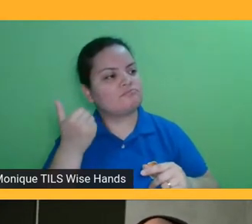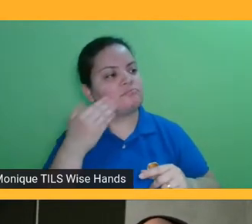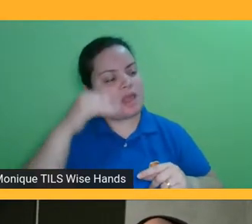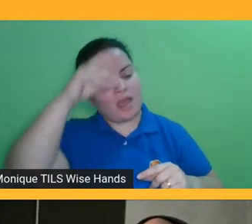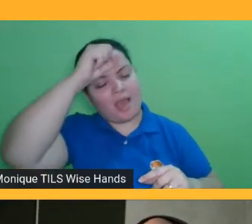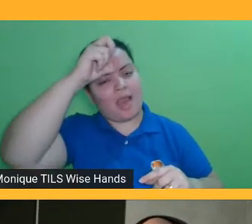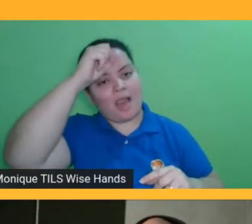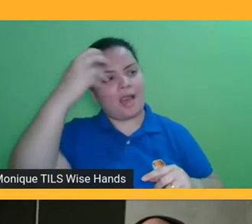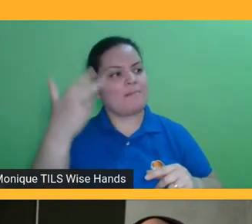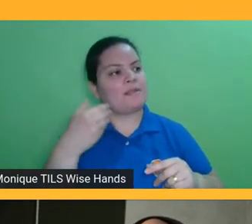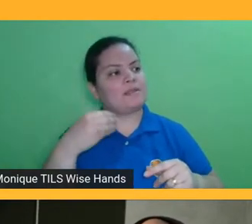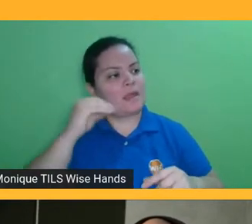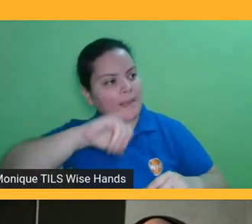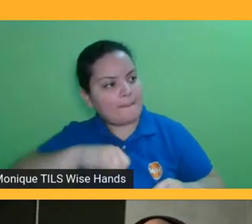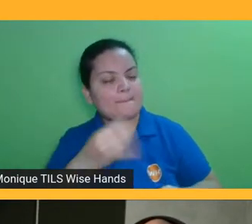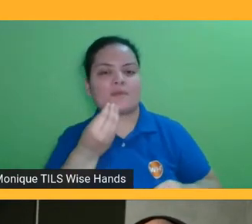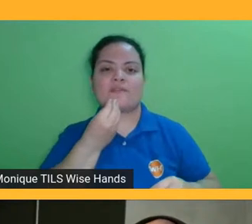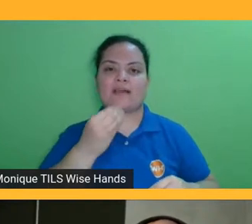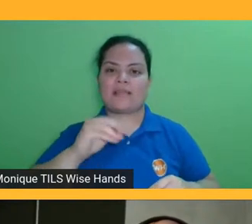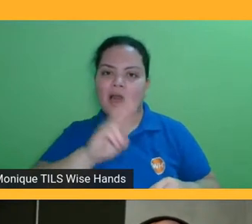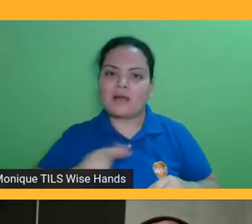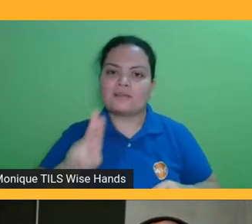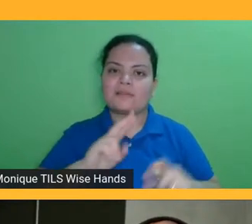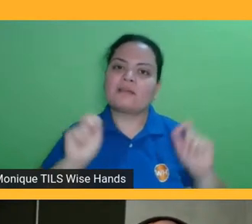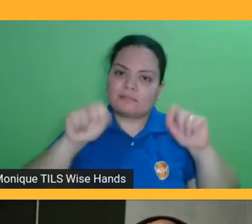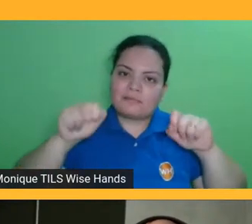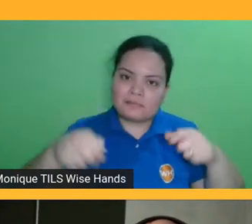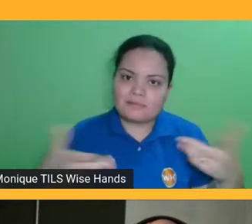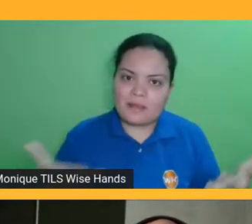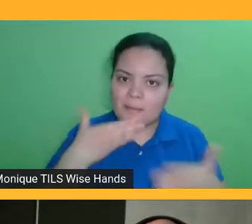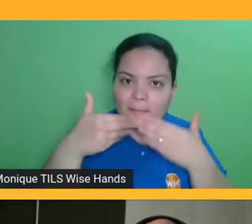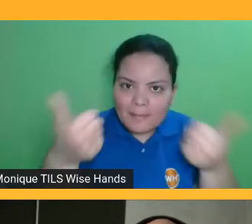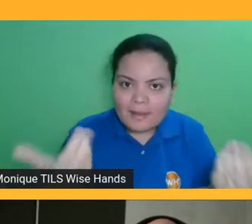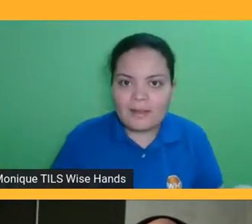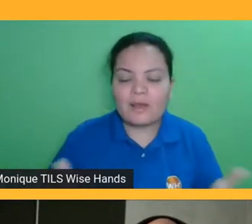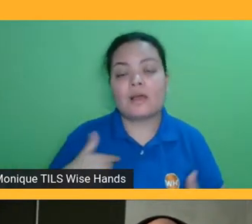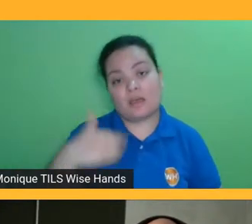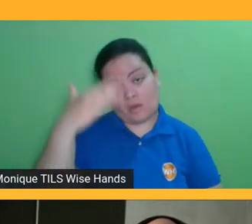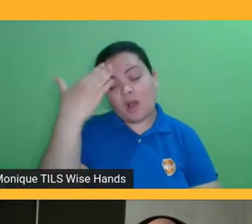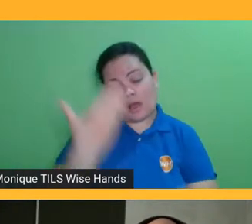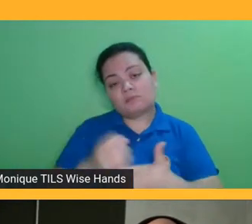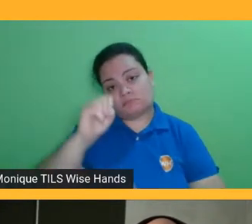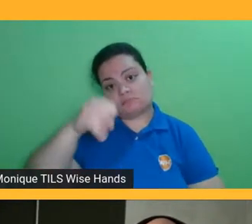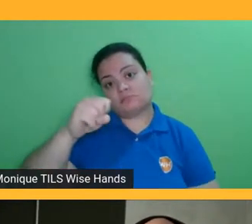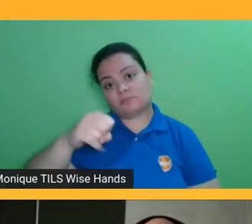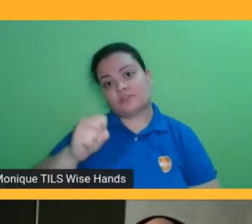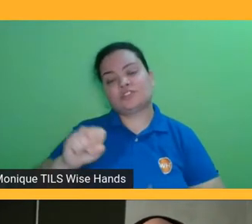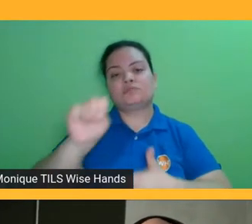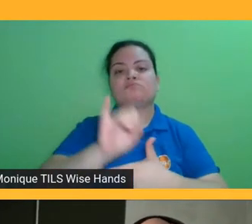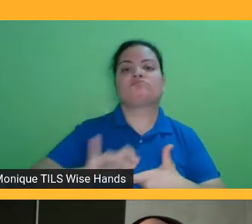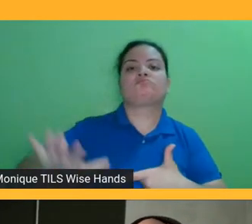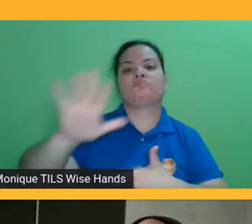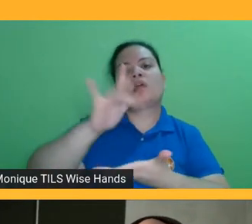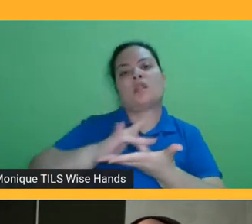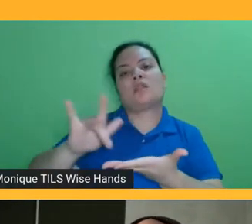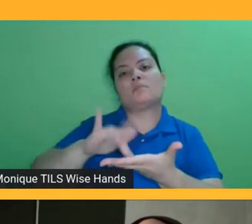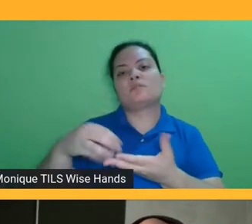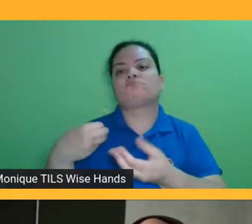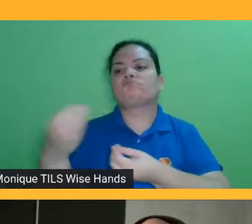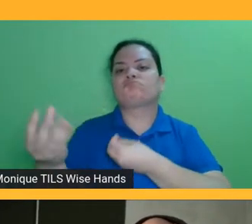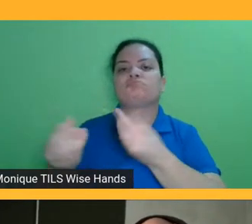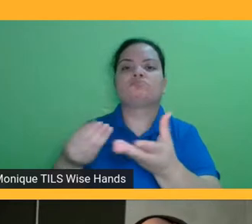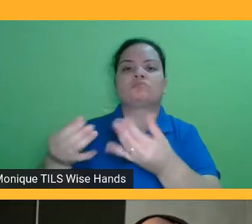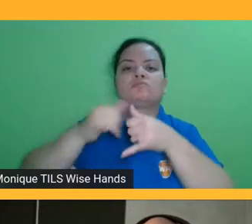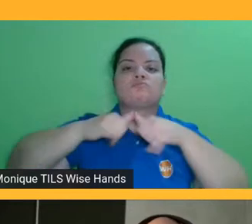surdas, né, mas eu acredito sim na questão da distribuição digital como um avanço e como um processo de resolver